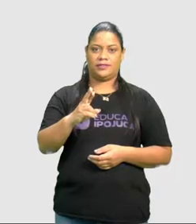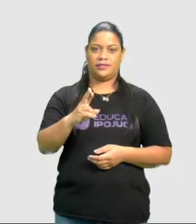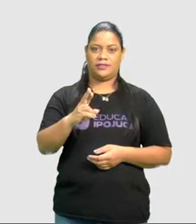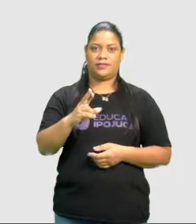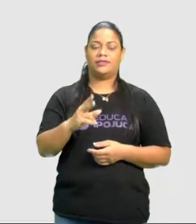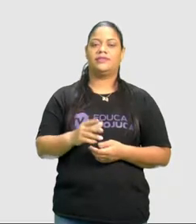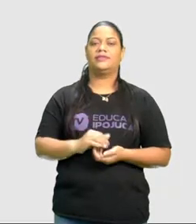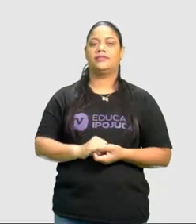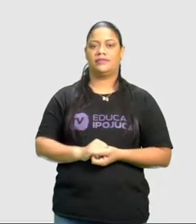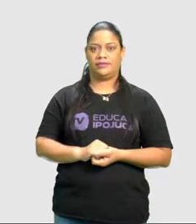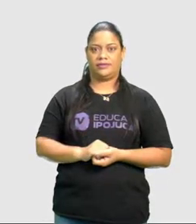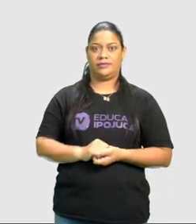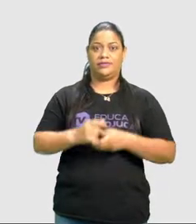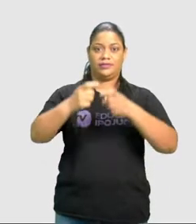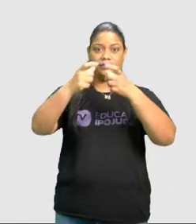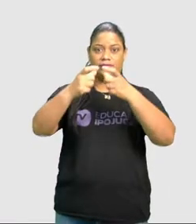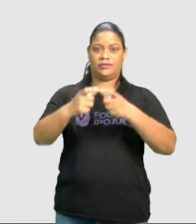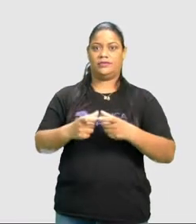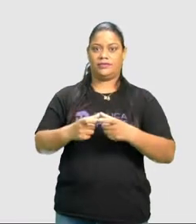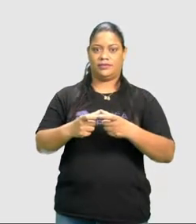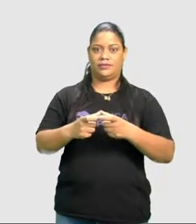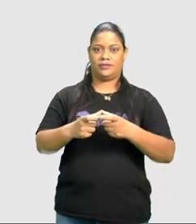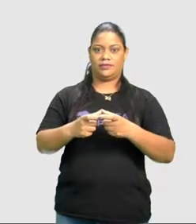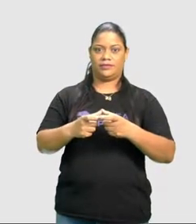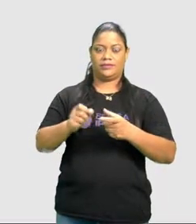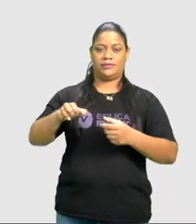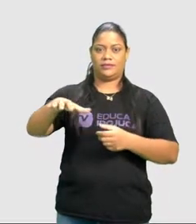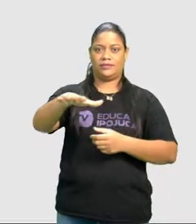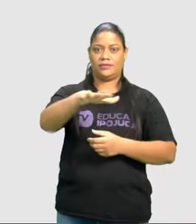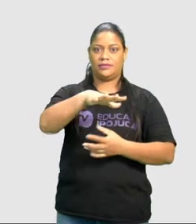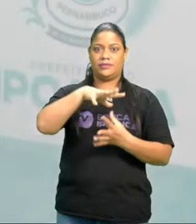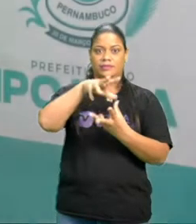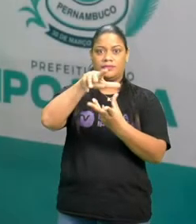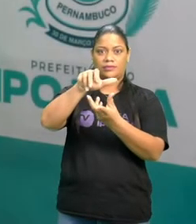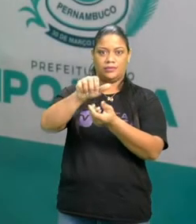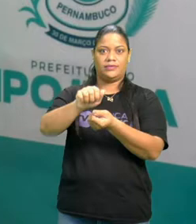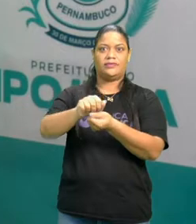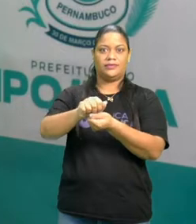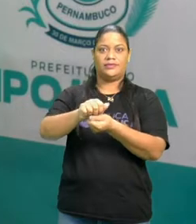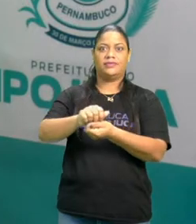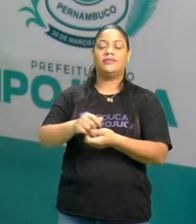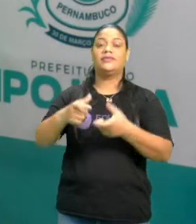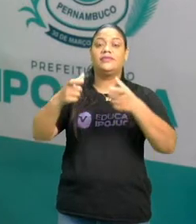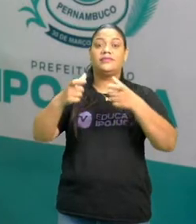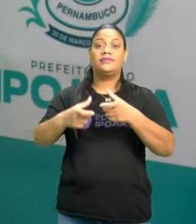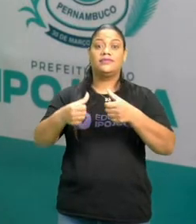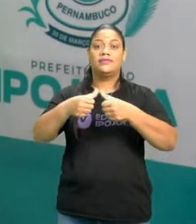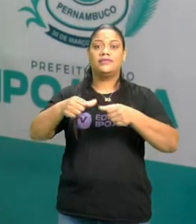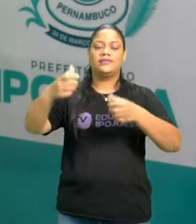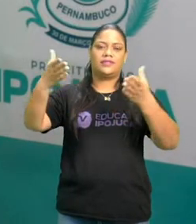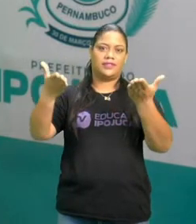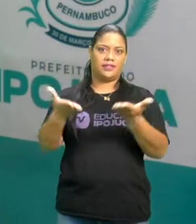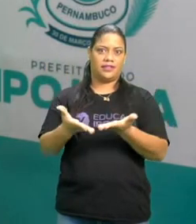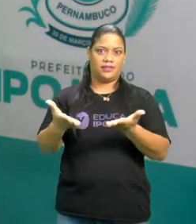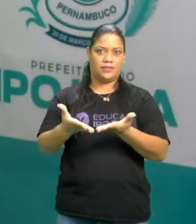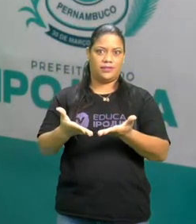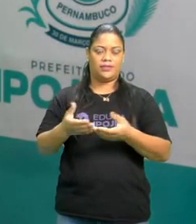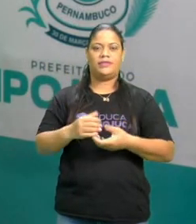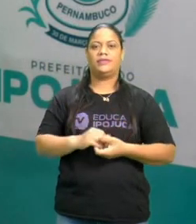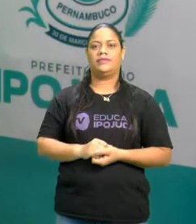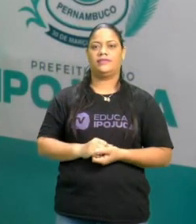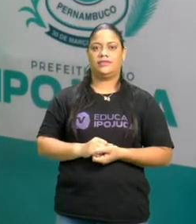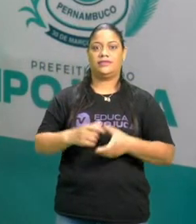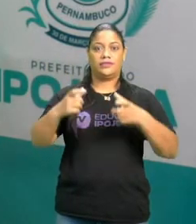referem à chamada localização espacial, que é a localização de onde estamos ou aonde